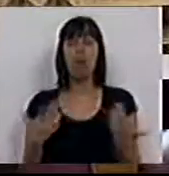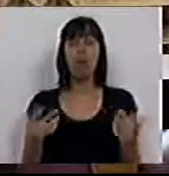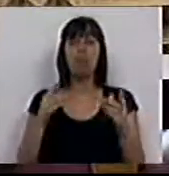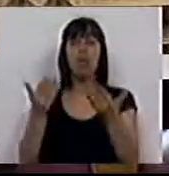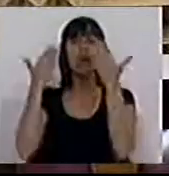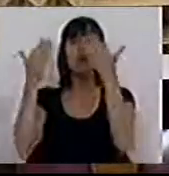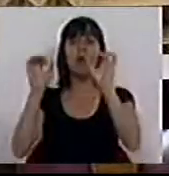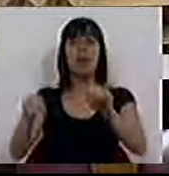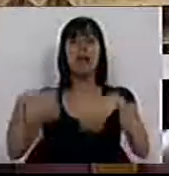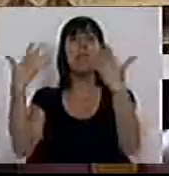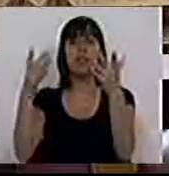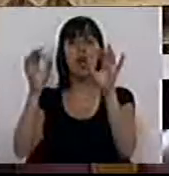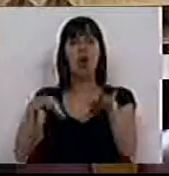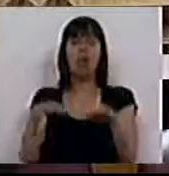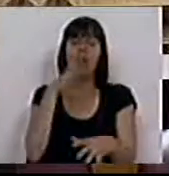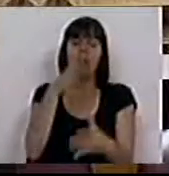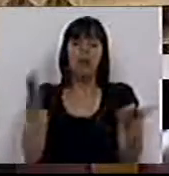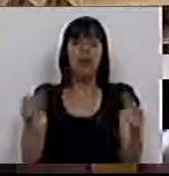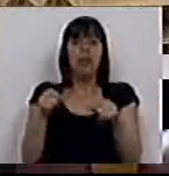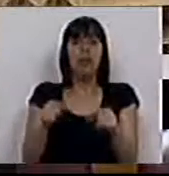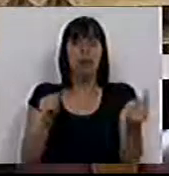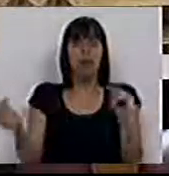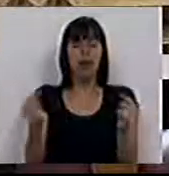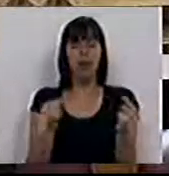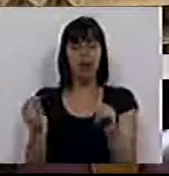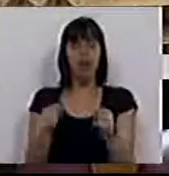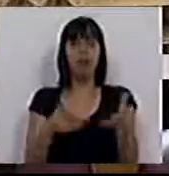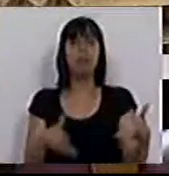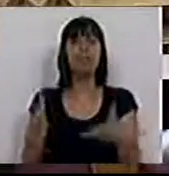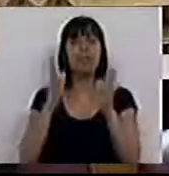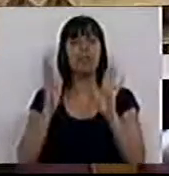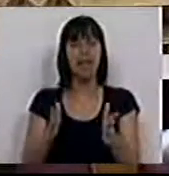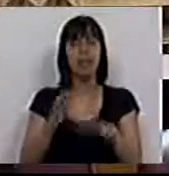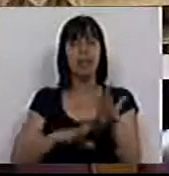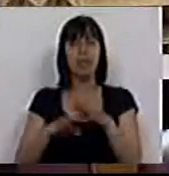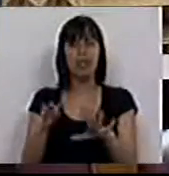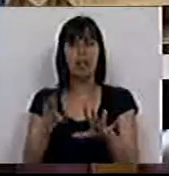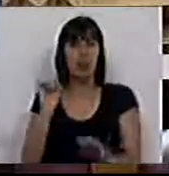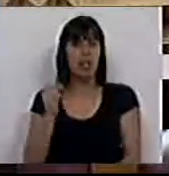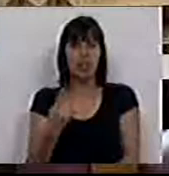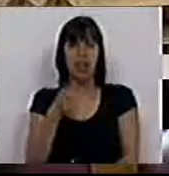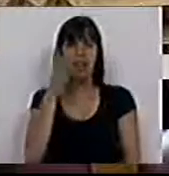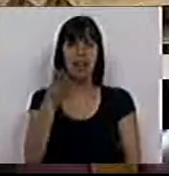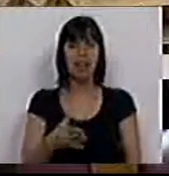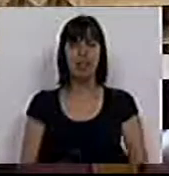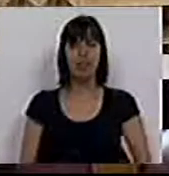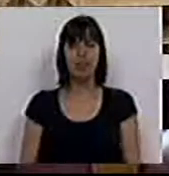dámos a iniciativa para concluir dizendo que este é um debate e um percurso que tem que ser trilhado com celeridade. Por isso.